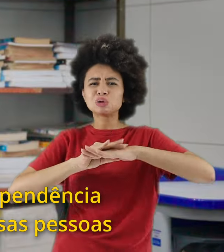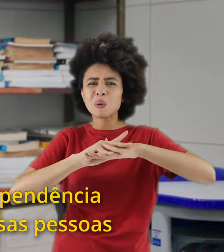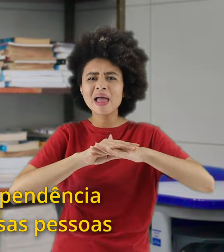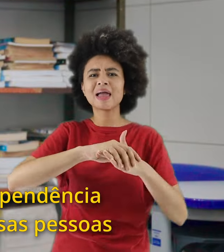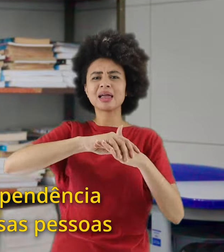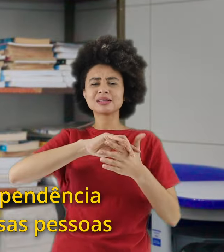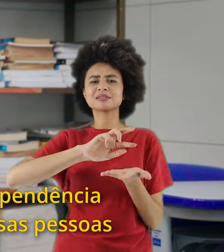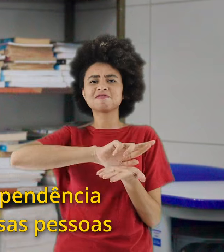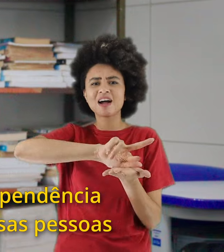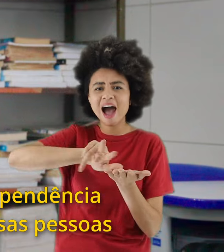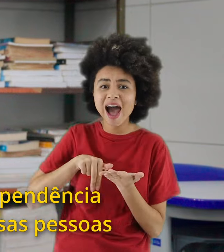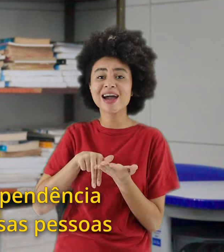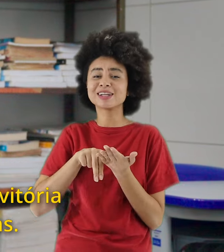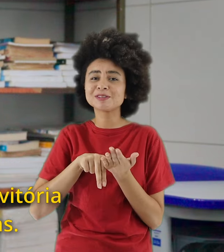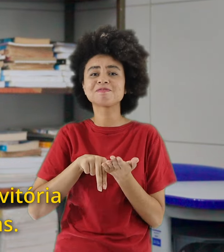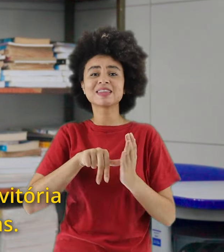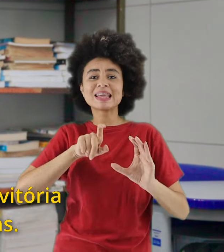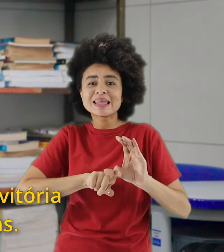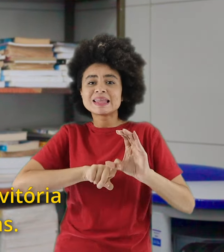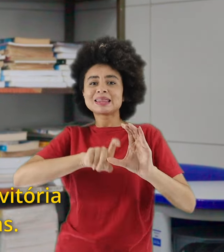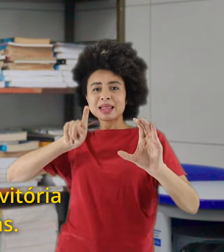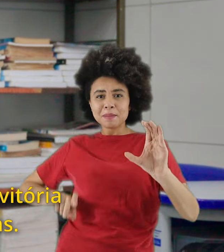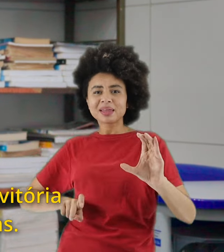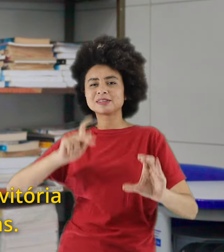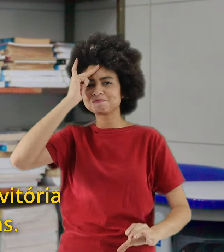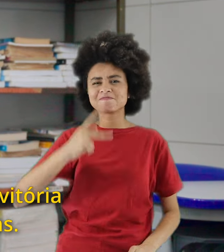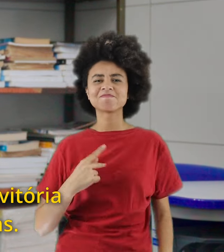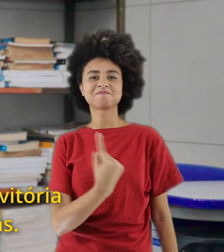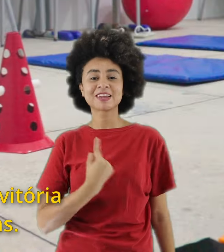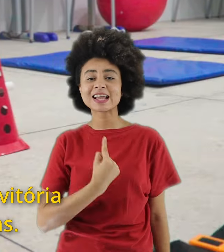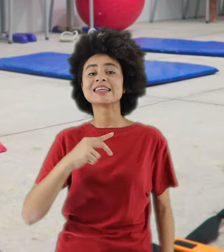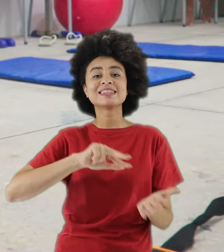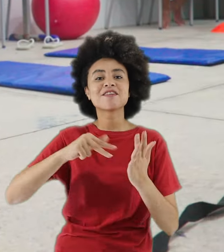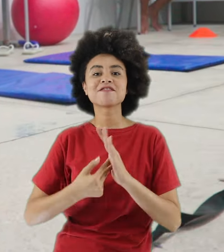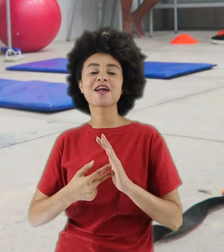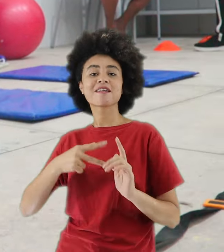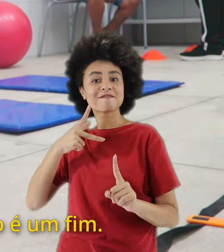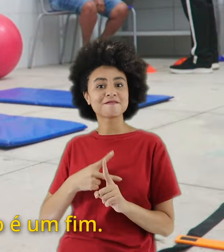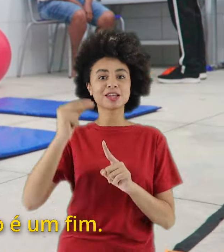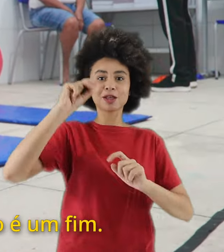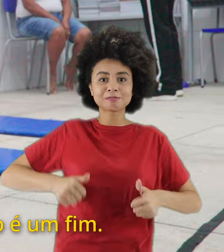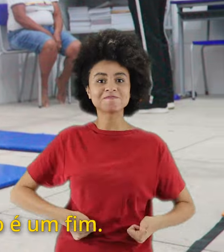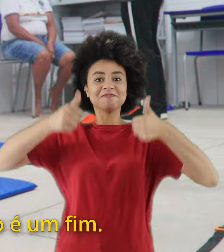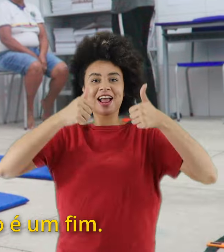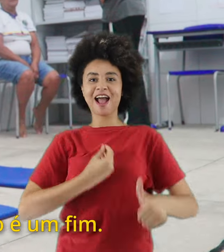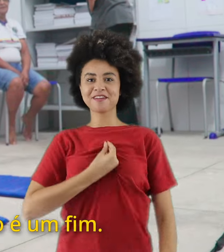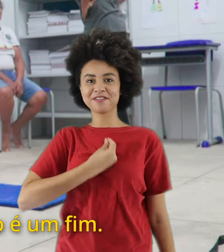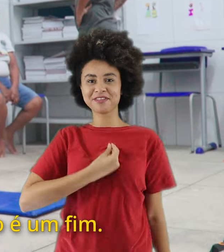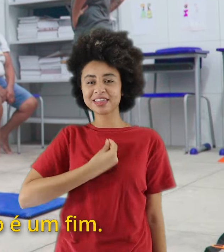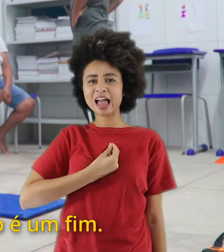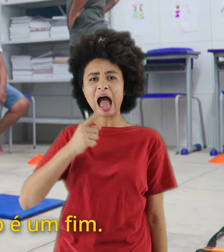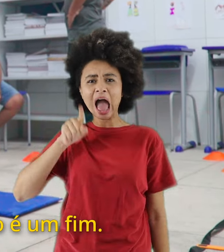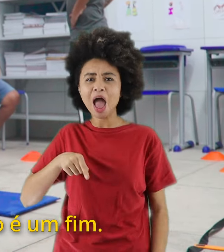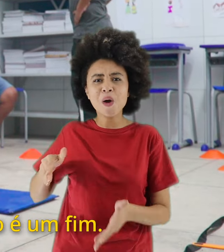de independência que a gente pode fornecer para essas pessoas, eu acho que é uma grande vitória, sabe? na qualidade de vida delas. A gente sempre diz, isso aqui é